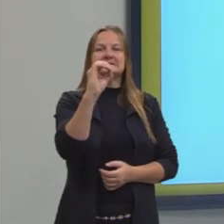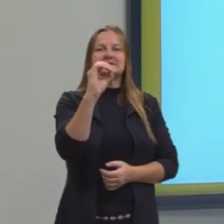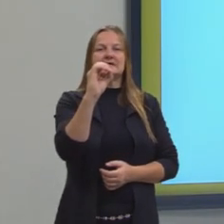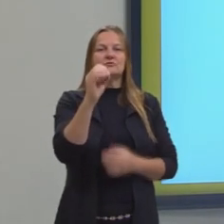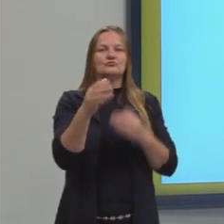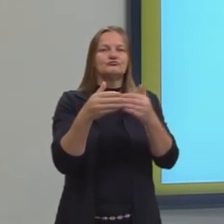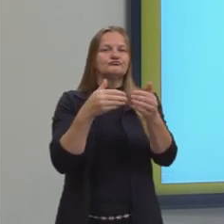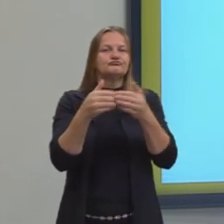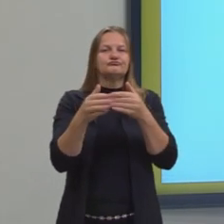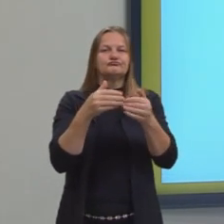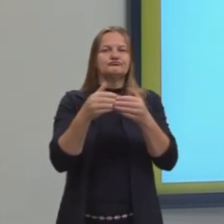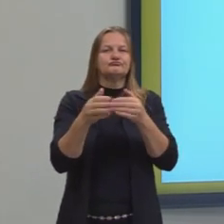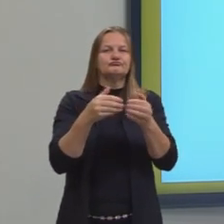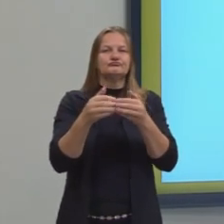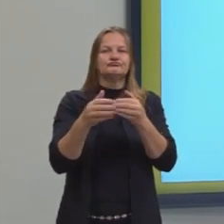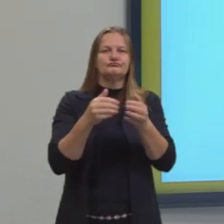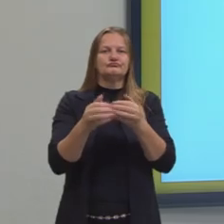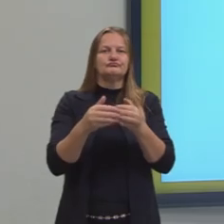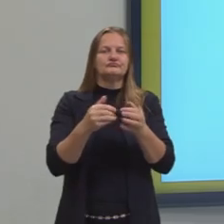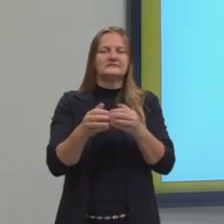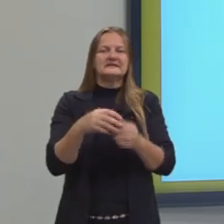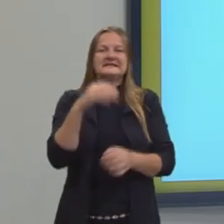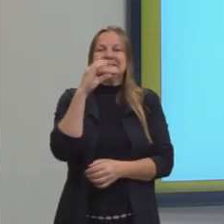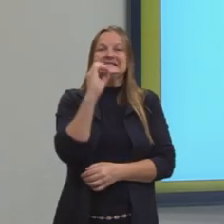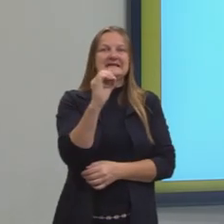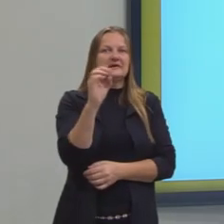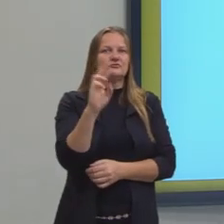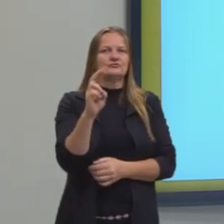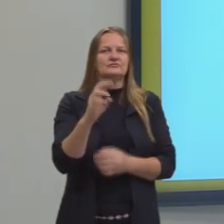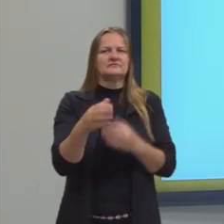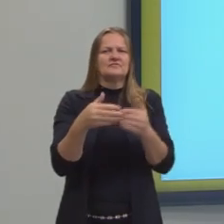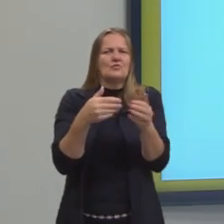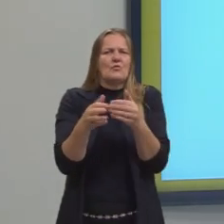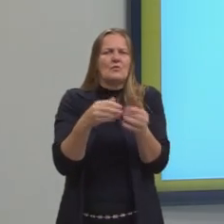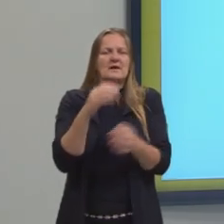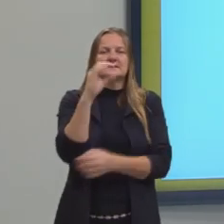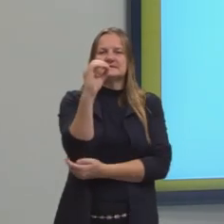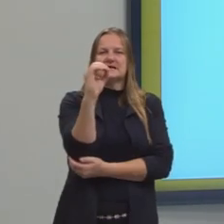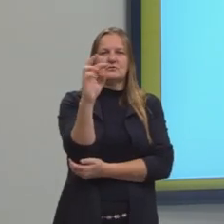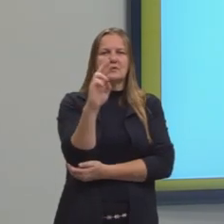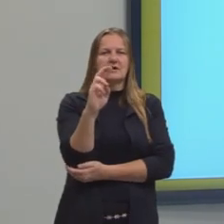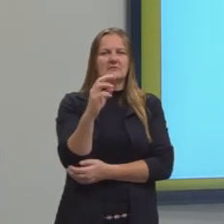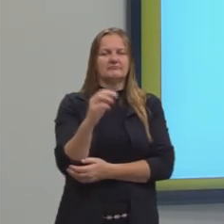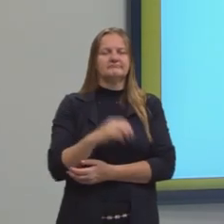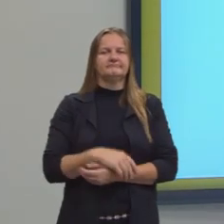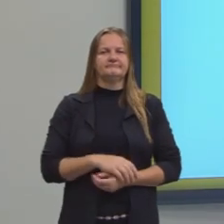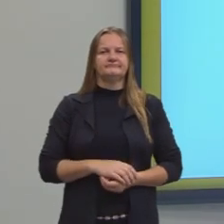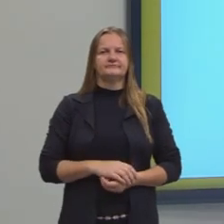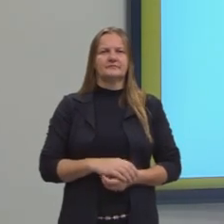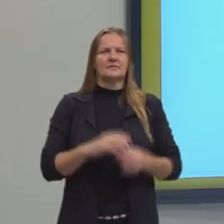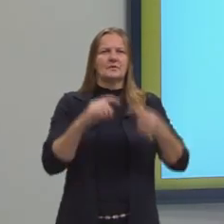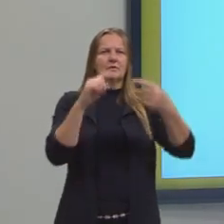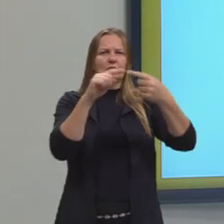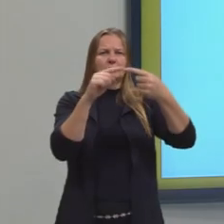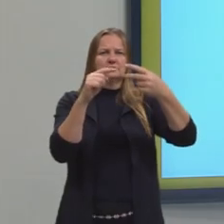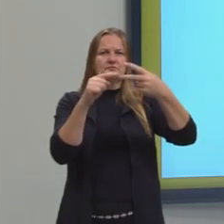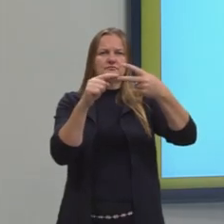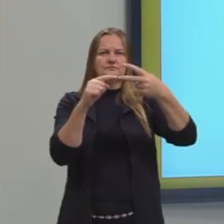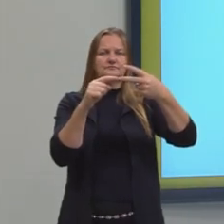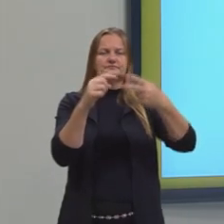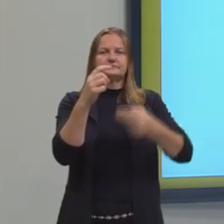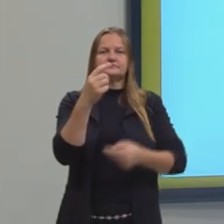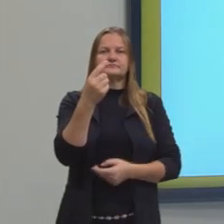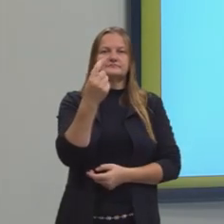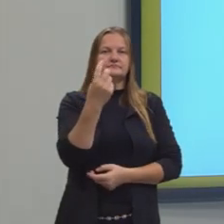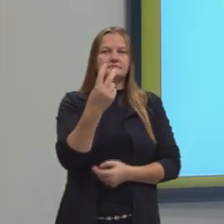prêmio. Então, significa que, de ele não ganhar qualquer prêmio, então, R 0,00. Existe uma, duas possibilidades de